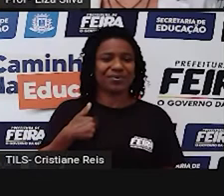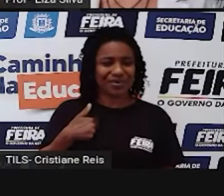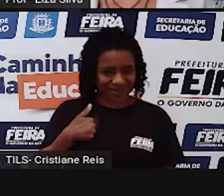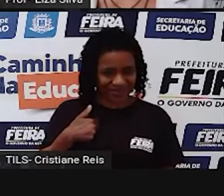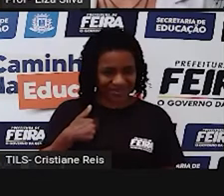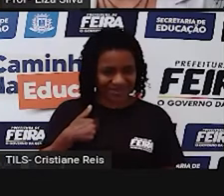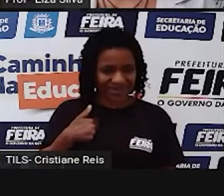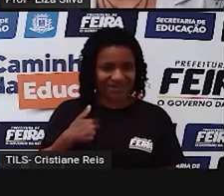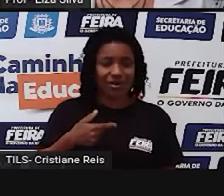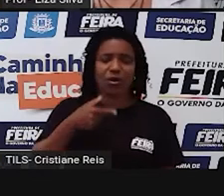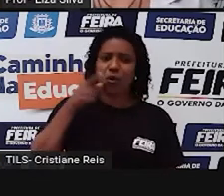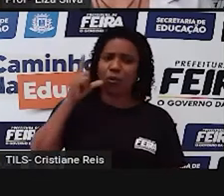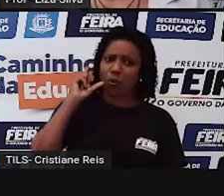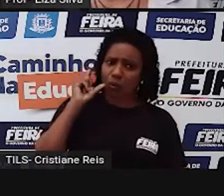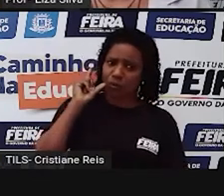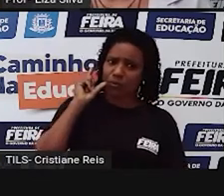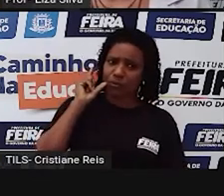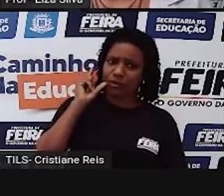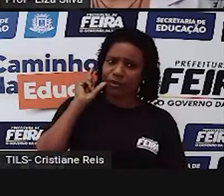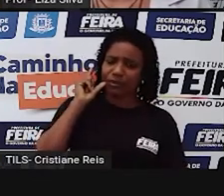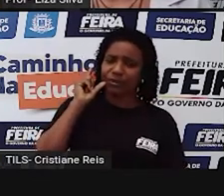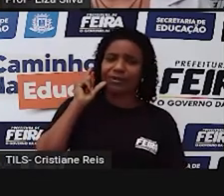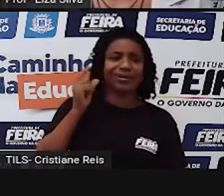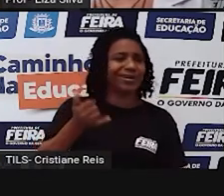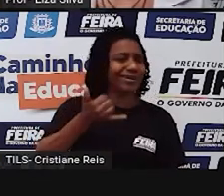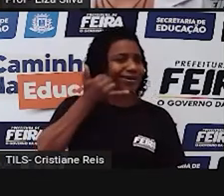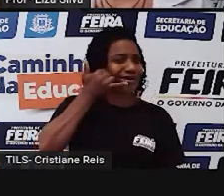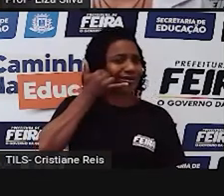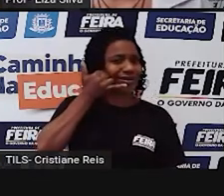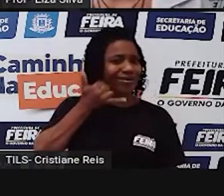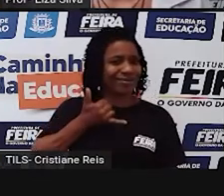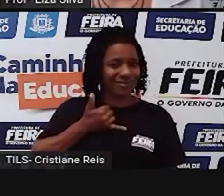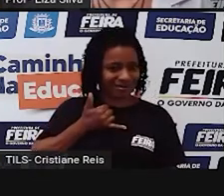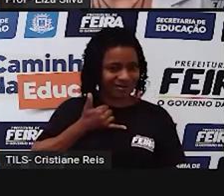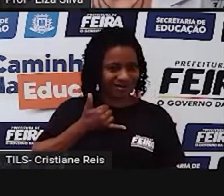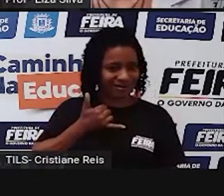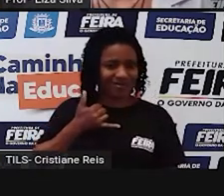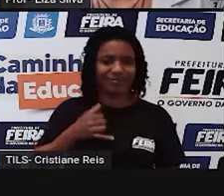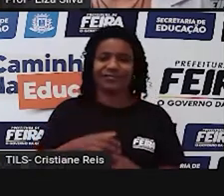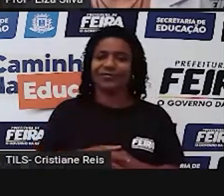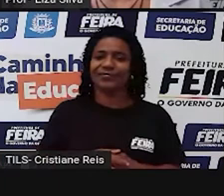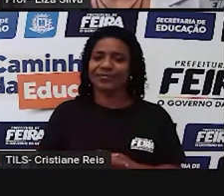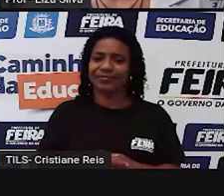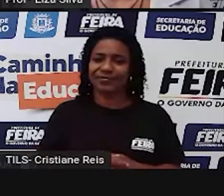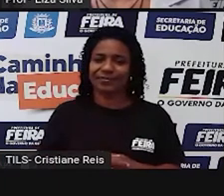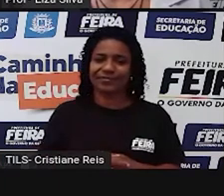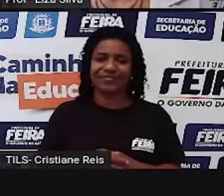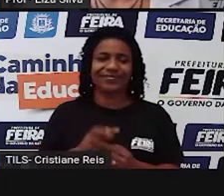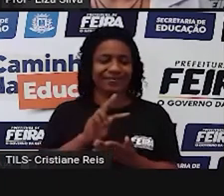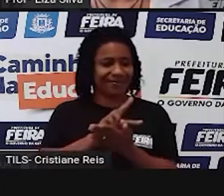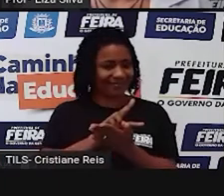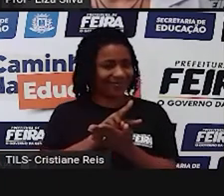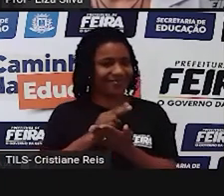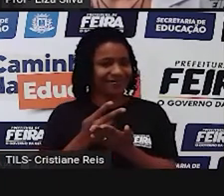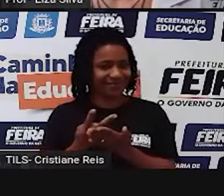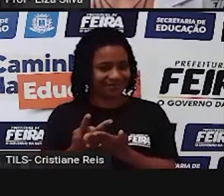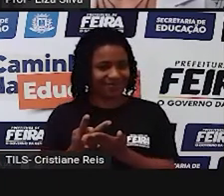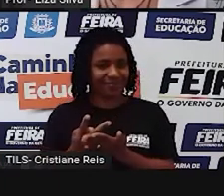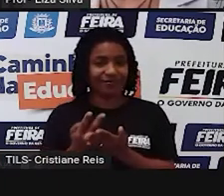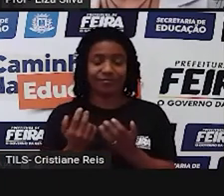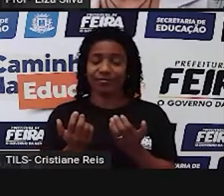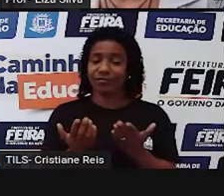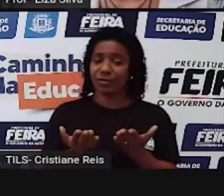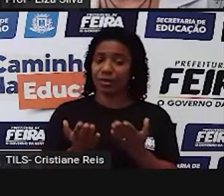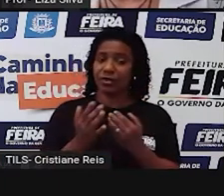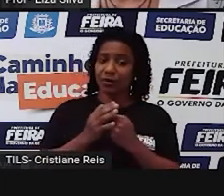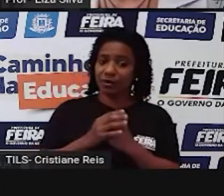ontem à noite, traduzindo para a nossa língua. I went to beat last summer. Eu